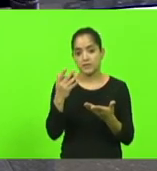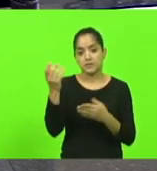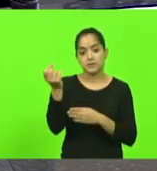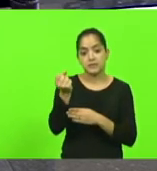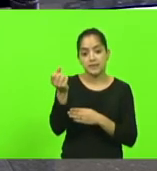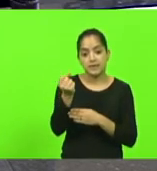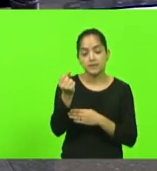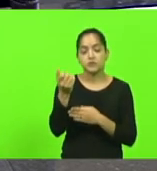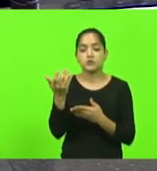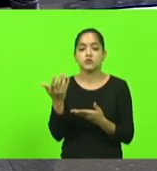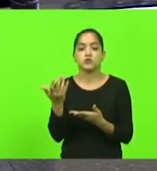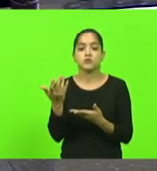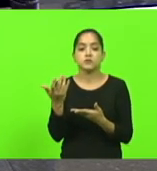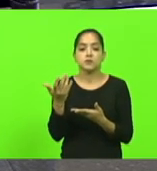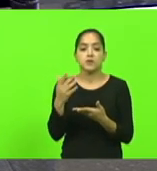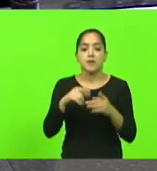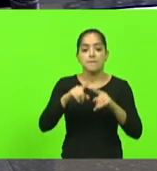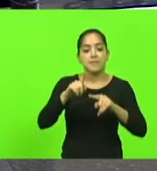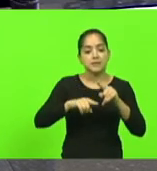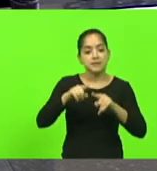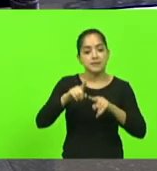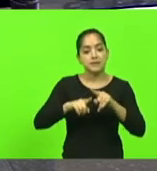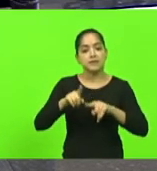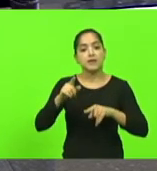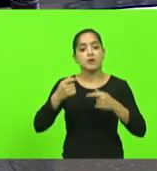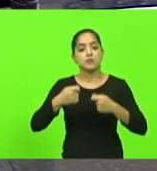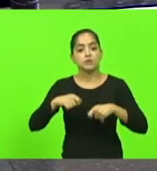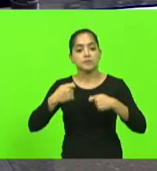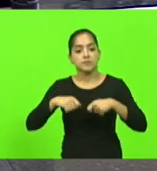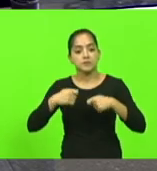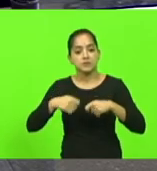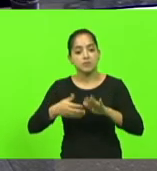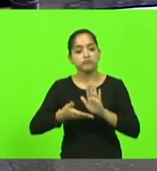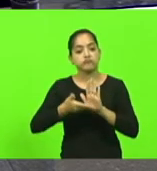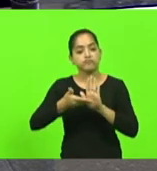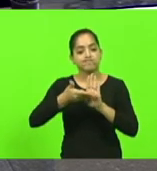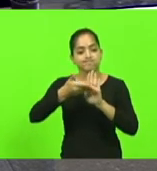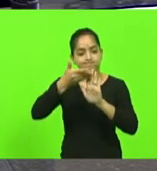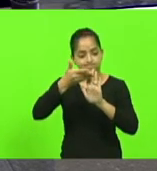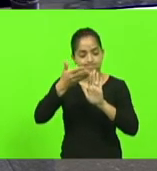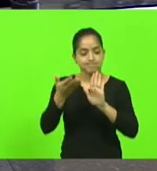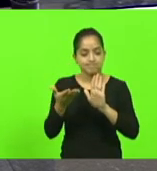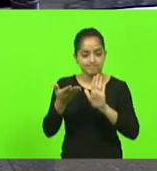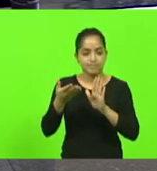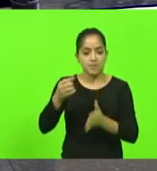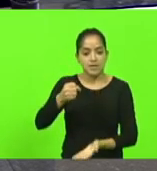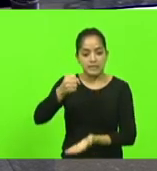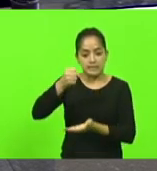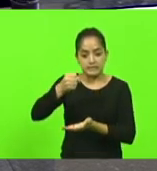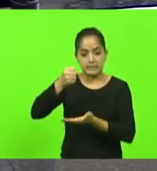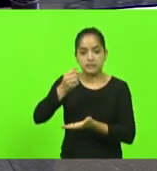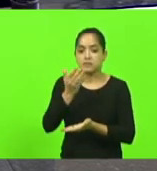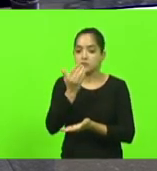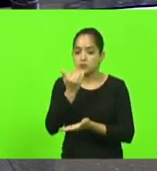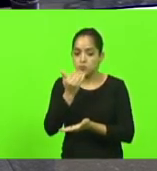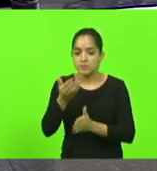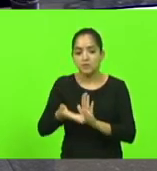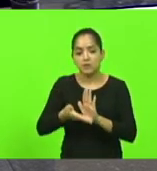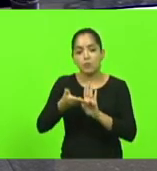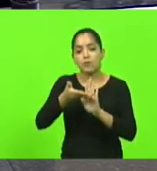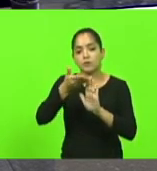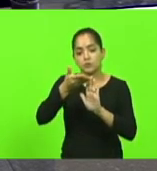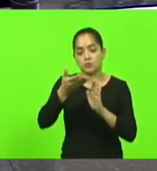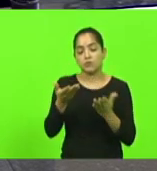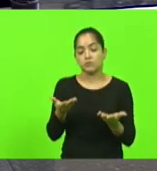os insumos os insumos cada vez mais alto a cesta básica cada vez mais alta e